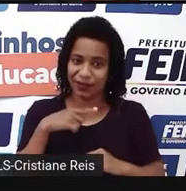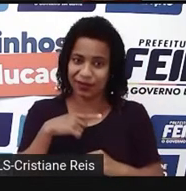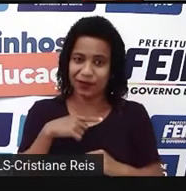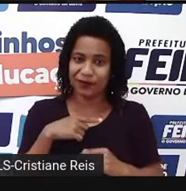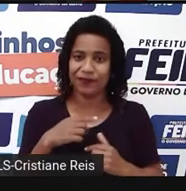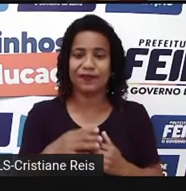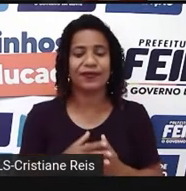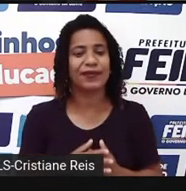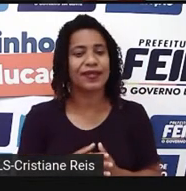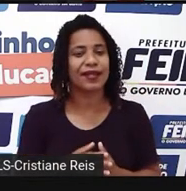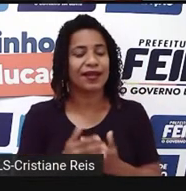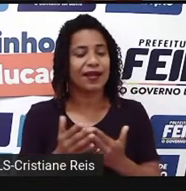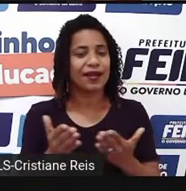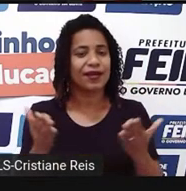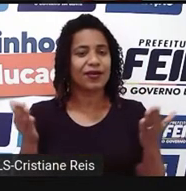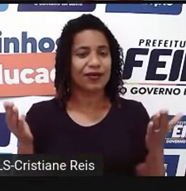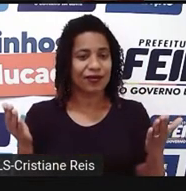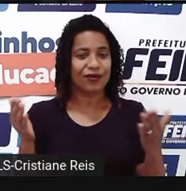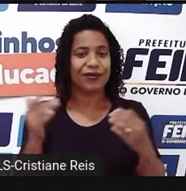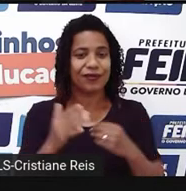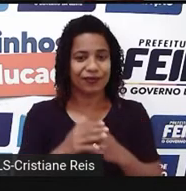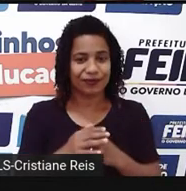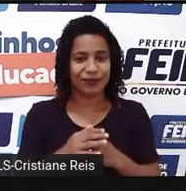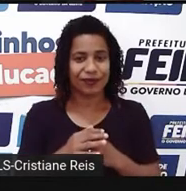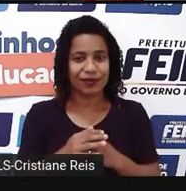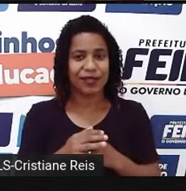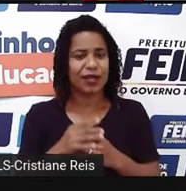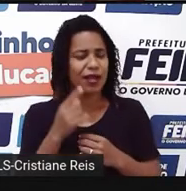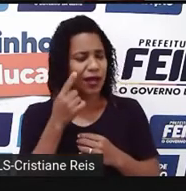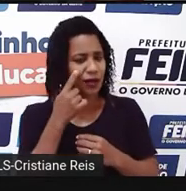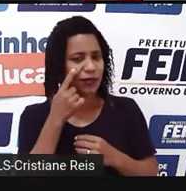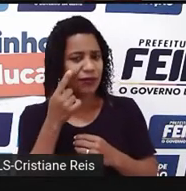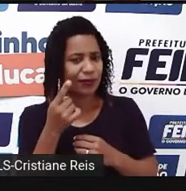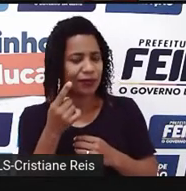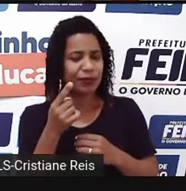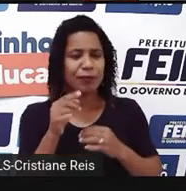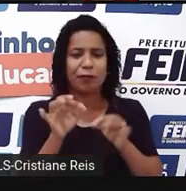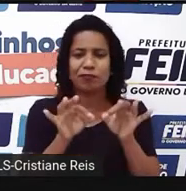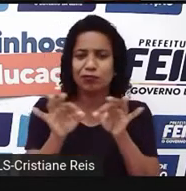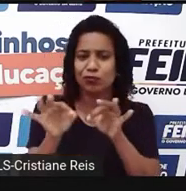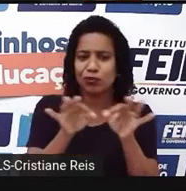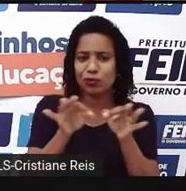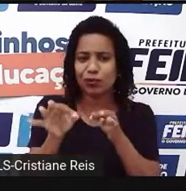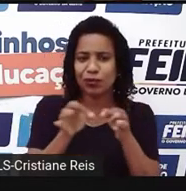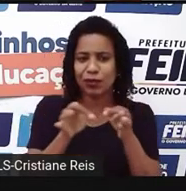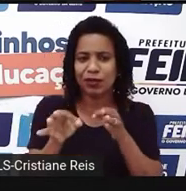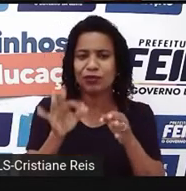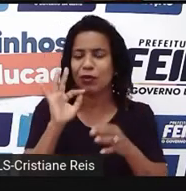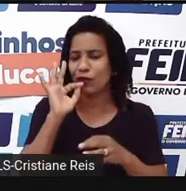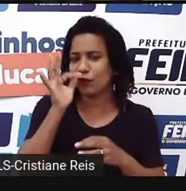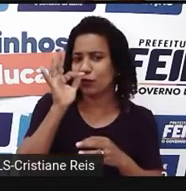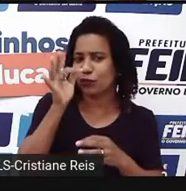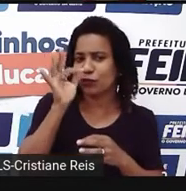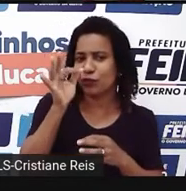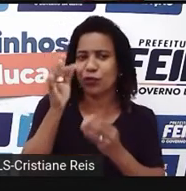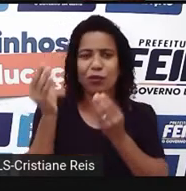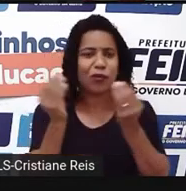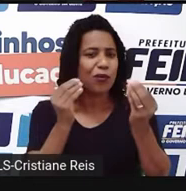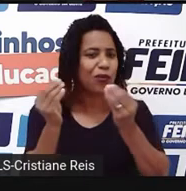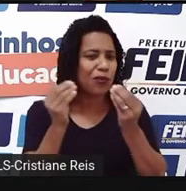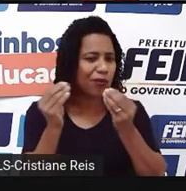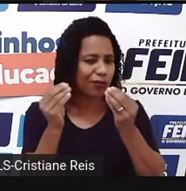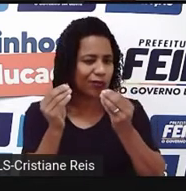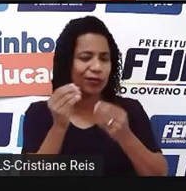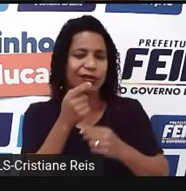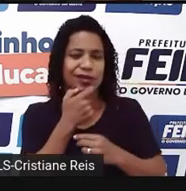E agora nós vamos falar dos nossos future plans, dos nossos planos para o futuro. E eu gostaria já de despertar